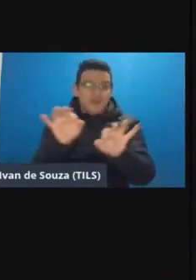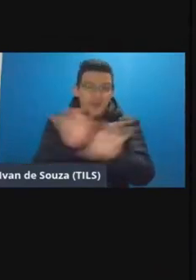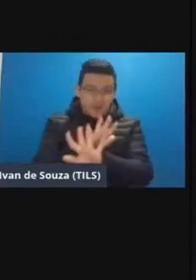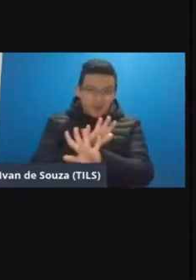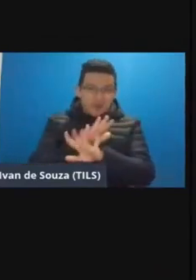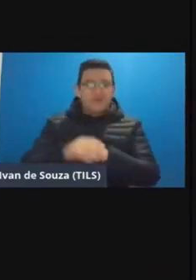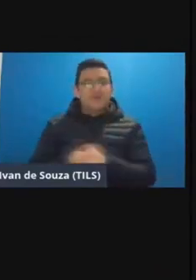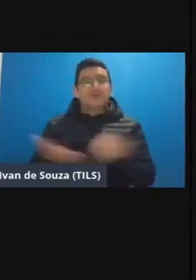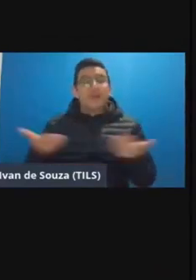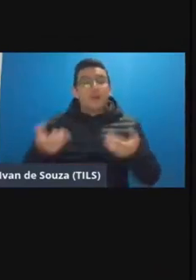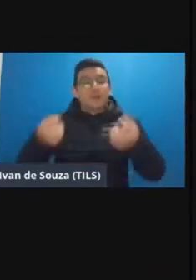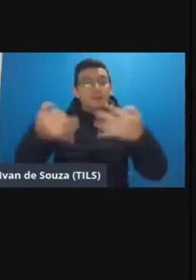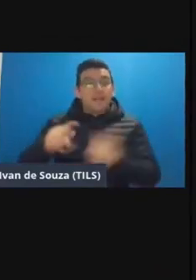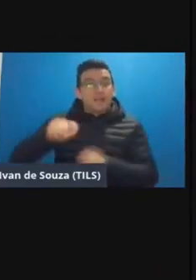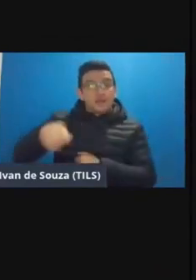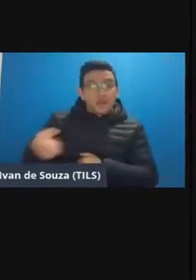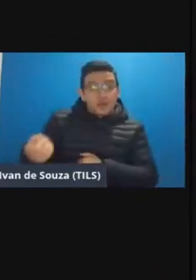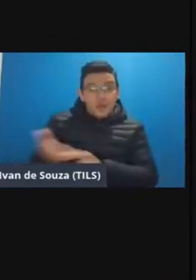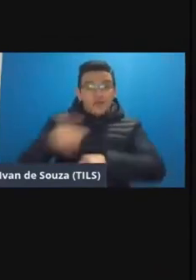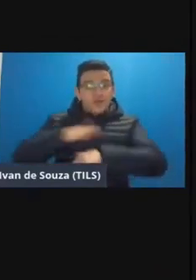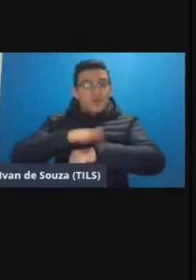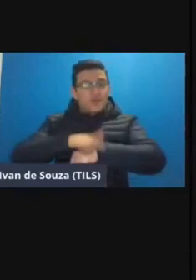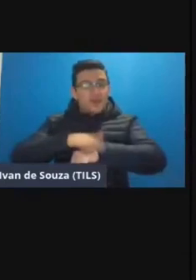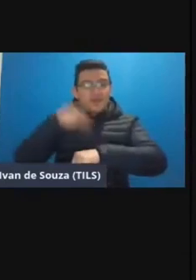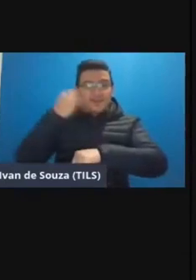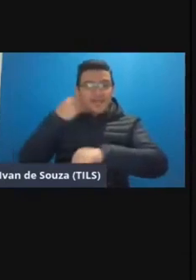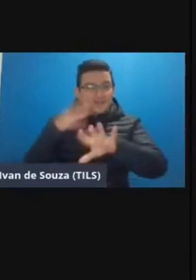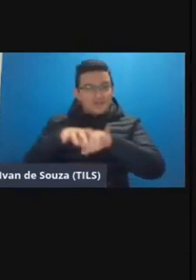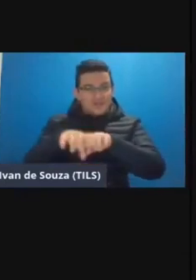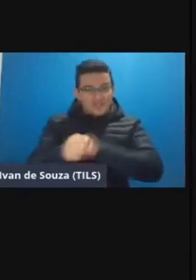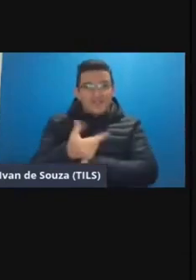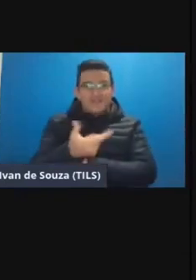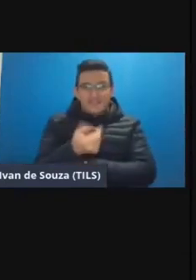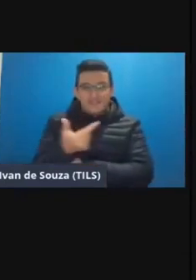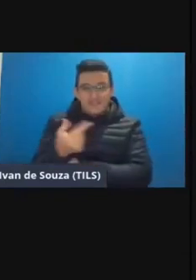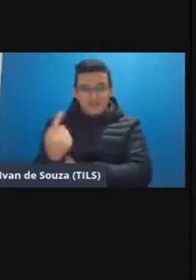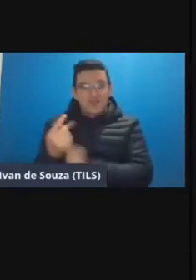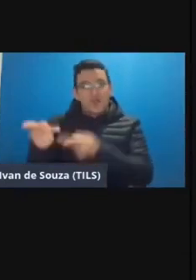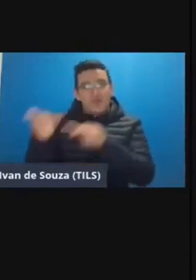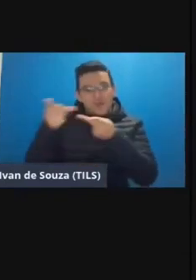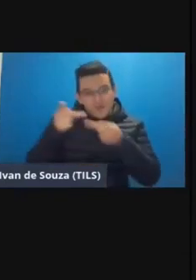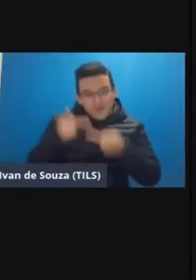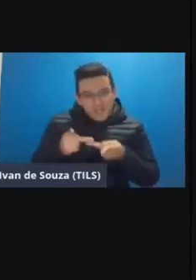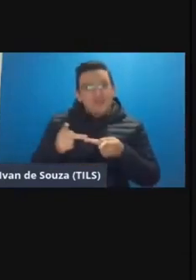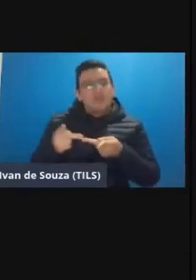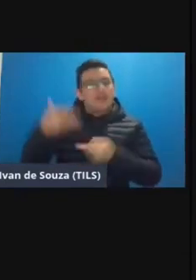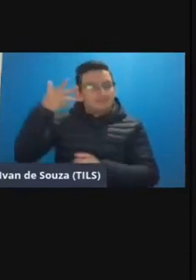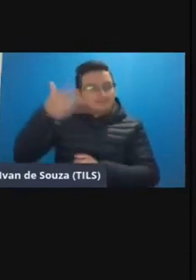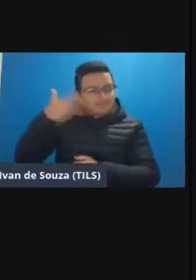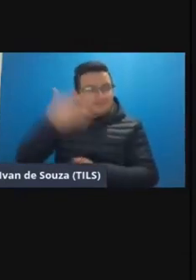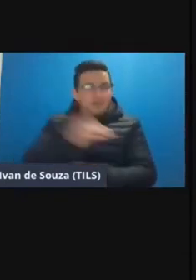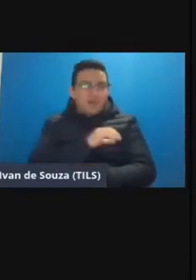para falar um pouquinho mais sobre essa nova fase das vivências formativas 2021 convido para fazer o uso da palavra